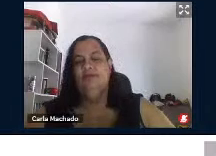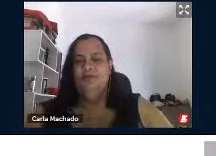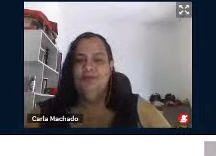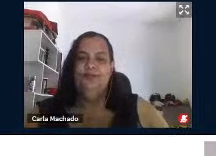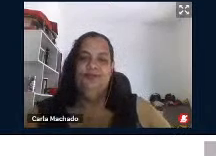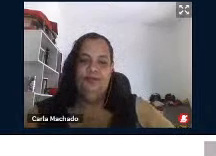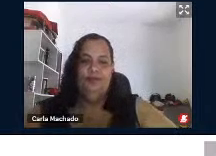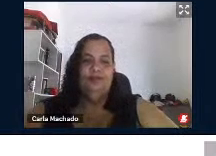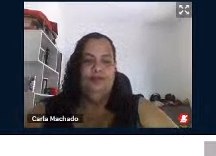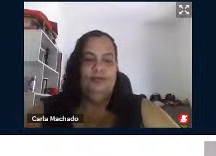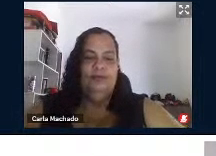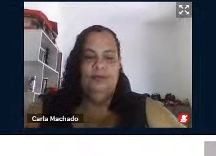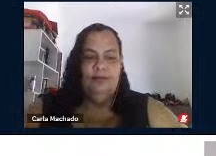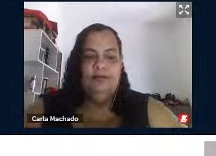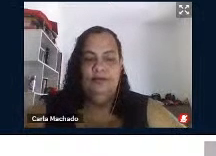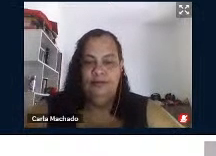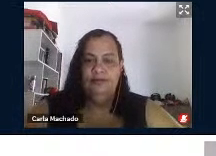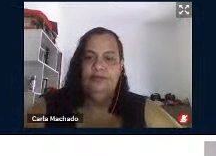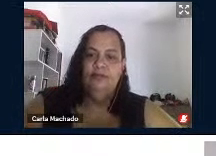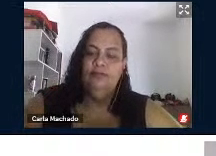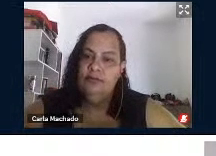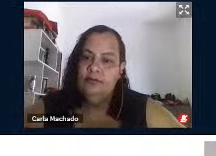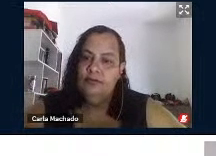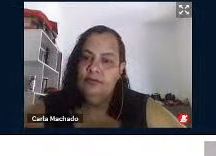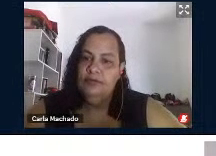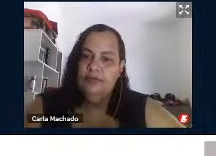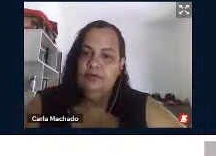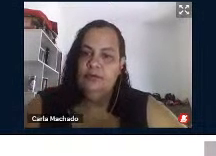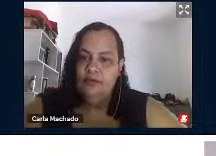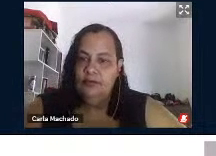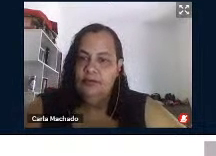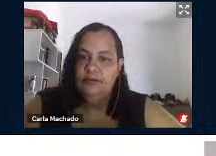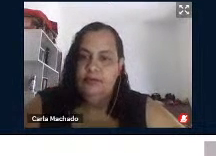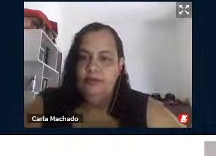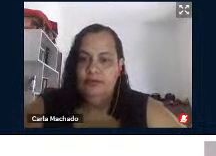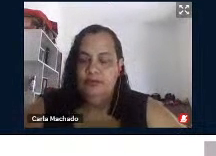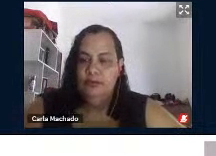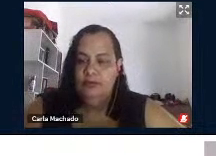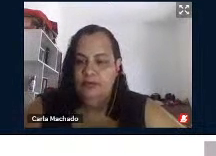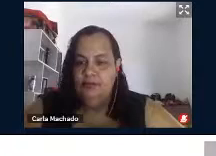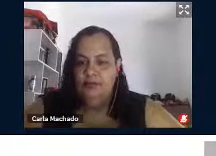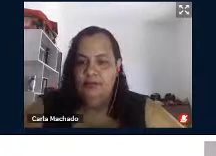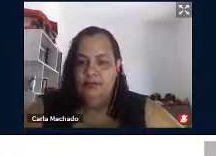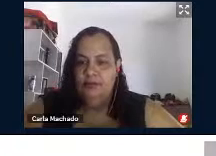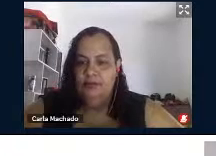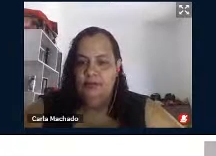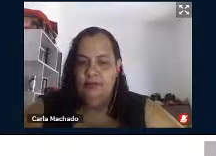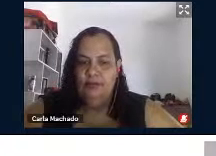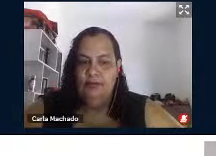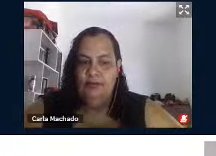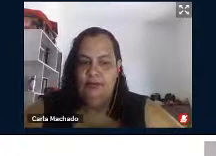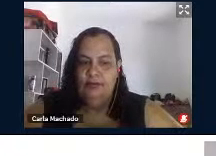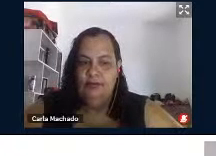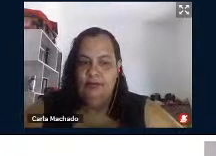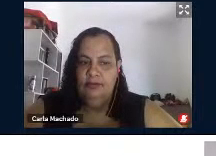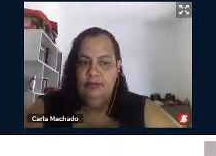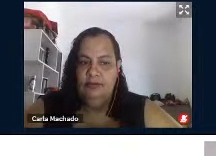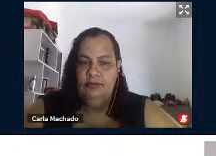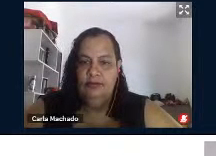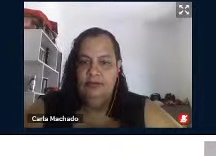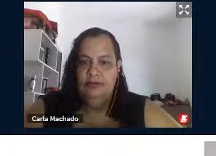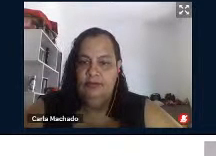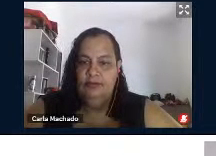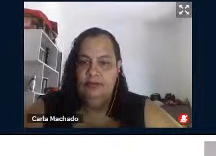irreal do mundo, que se opõe à racionalidade, mas justamente a